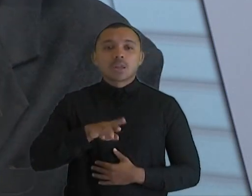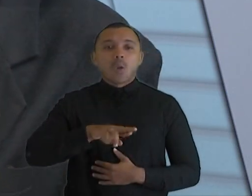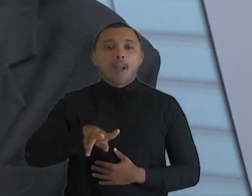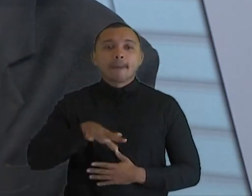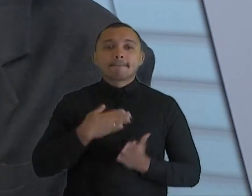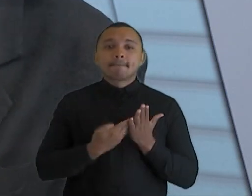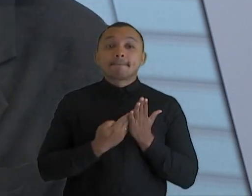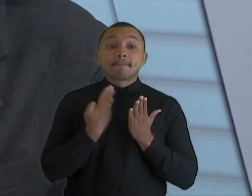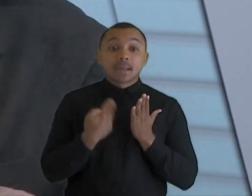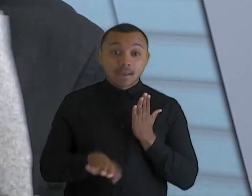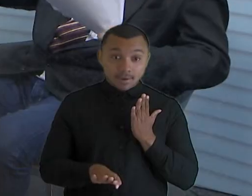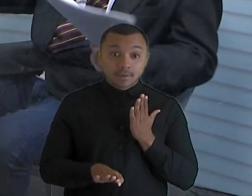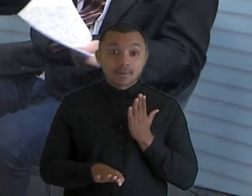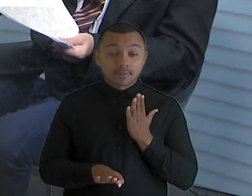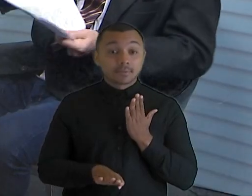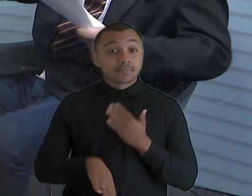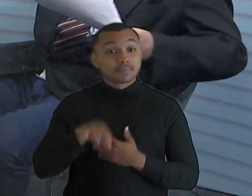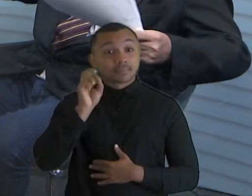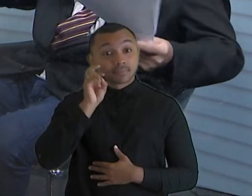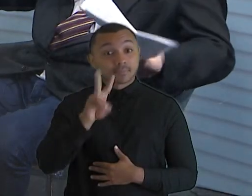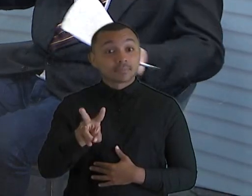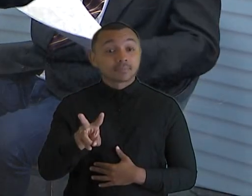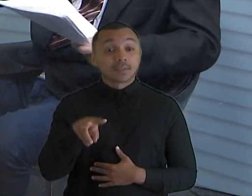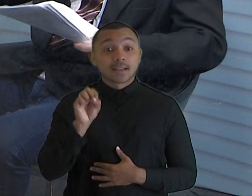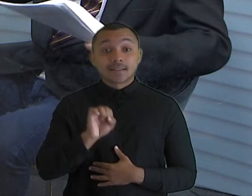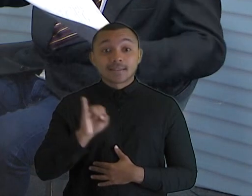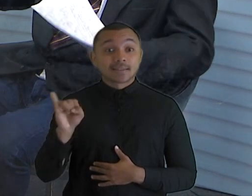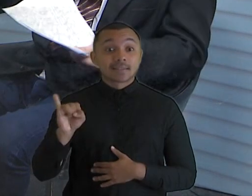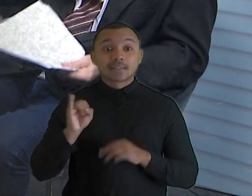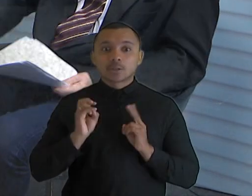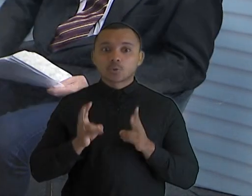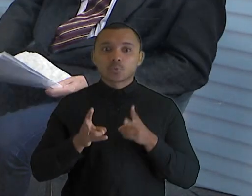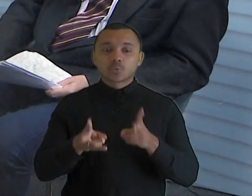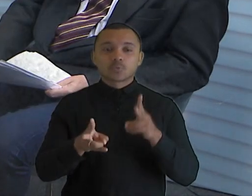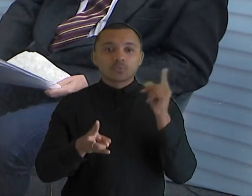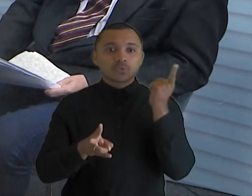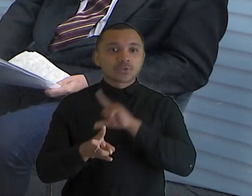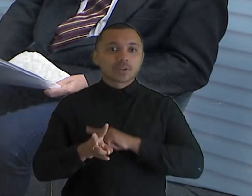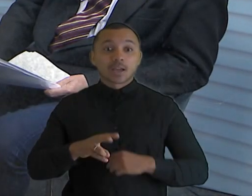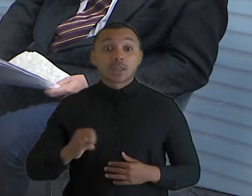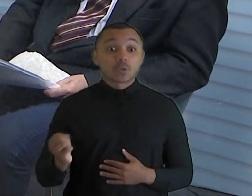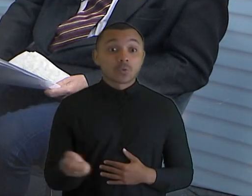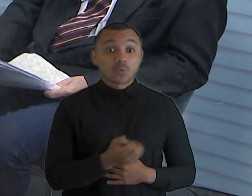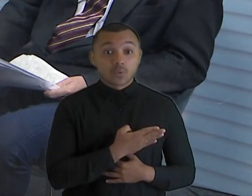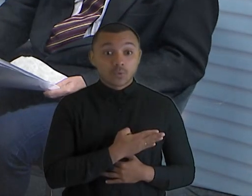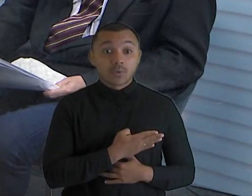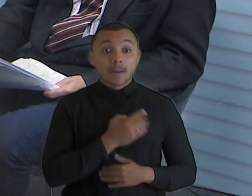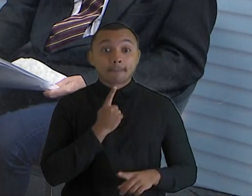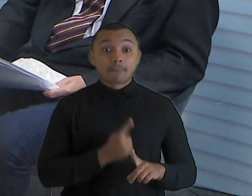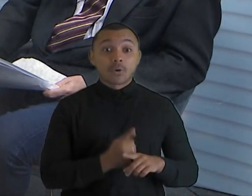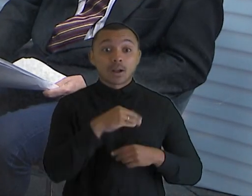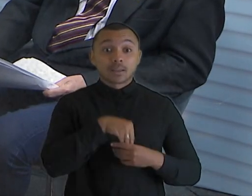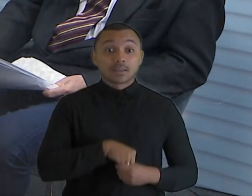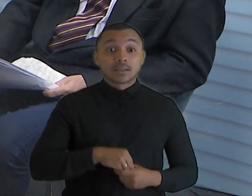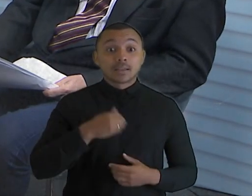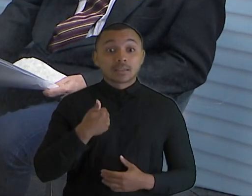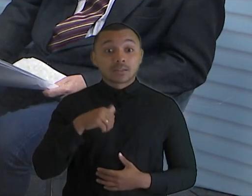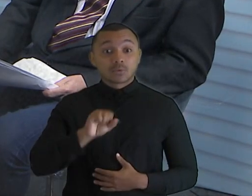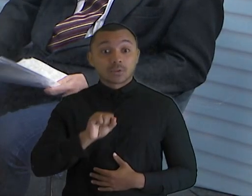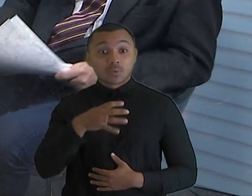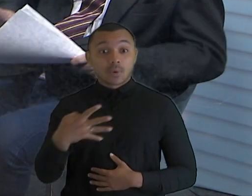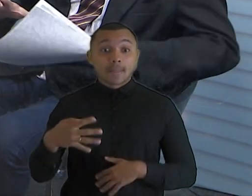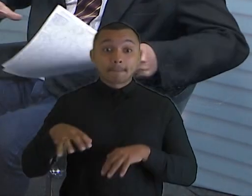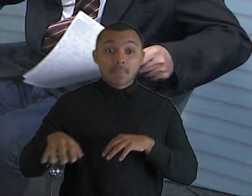dessas contas. Eu queria saber como é que isso está, se o senhor vai implementar alguma inovação, porque são 184 municípios